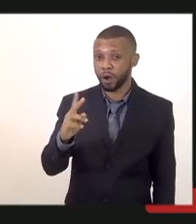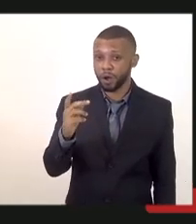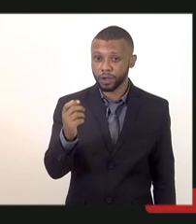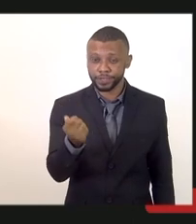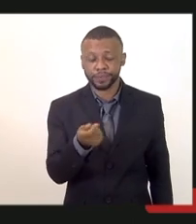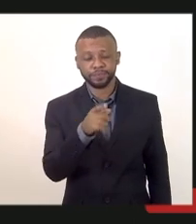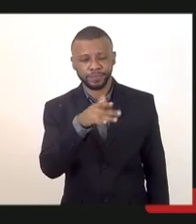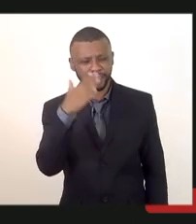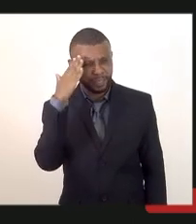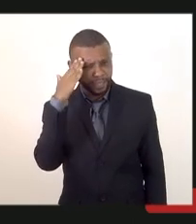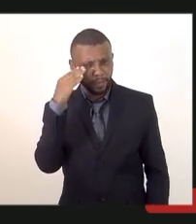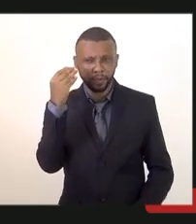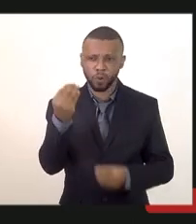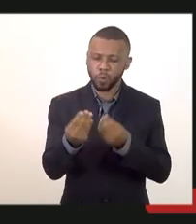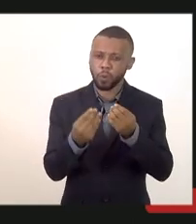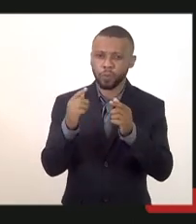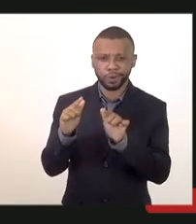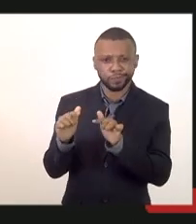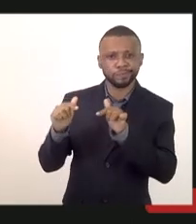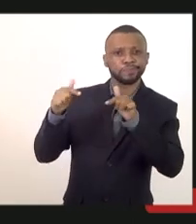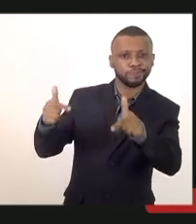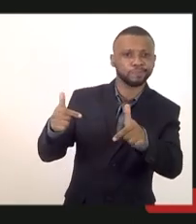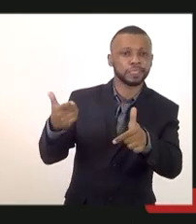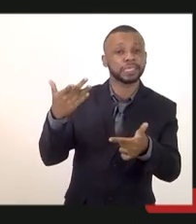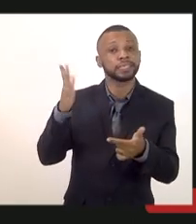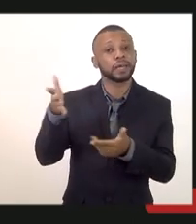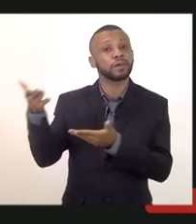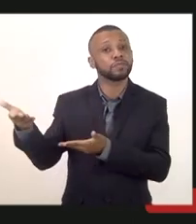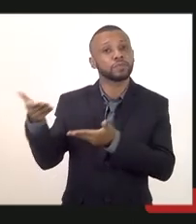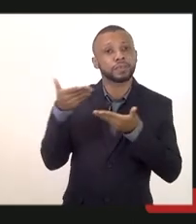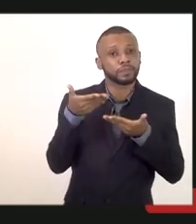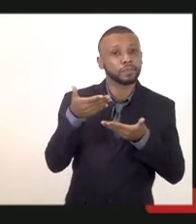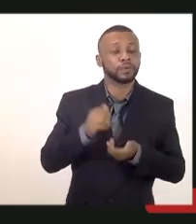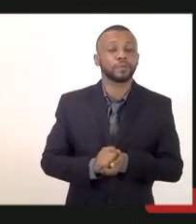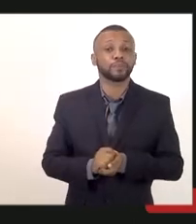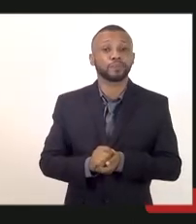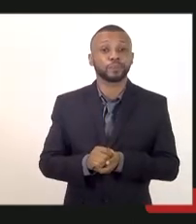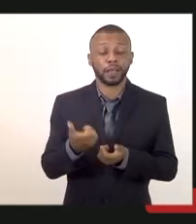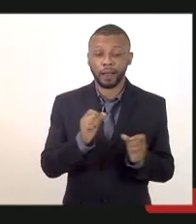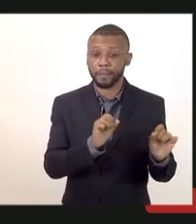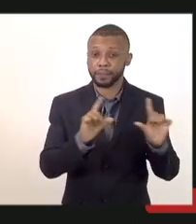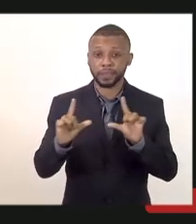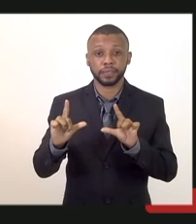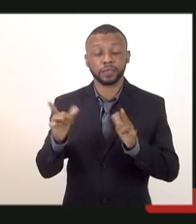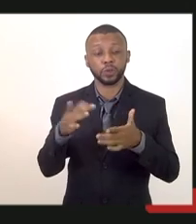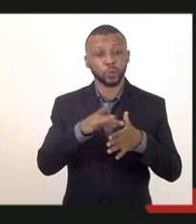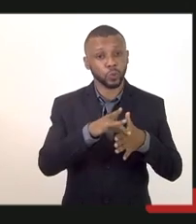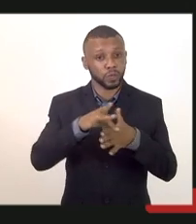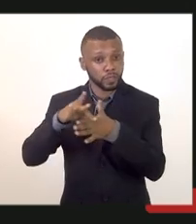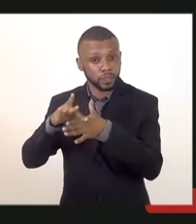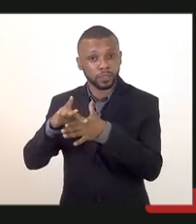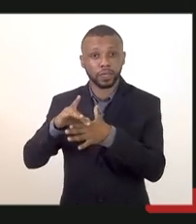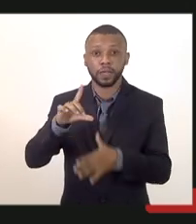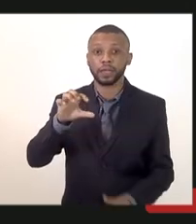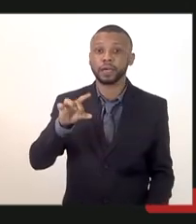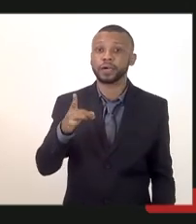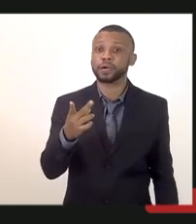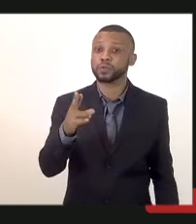na praia e já nos recebeu também aí a presença do coronel Leandro Monteiro realmente é honrosa a sua